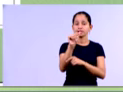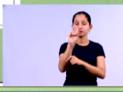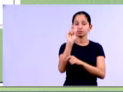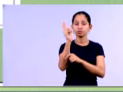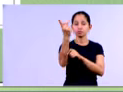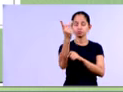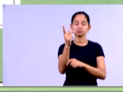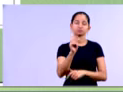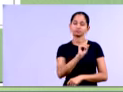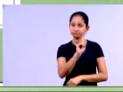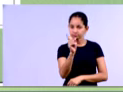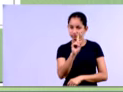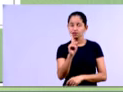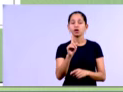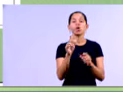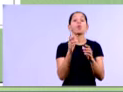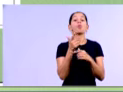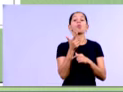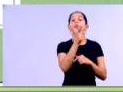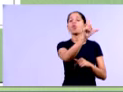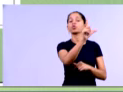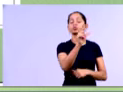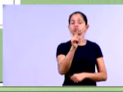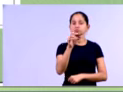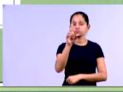patrimonial, né, mas, mas sim da DRG.